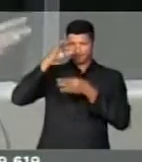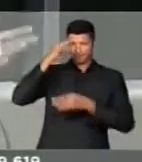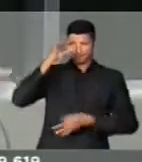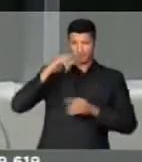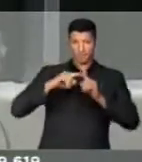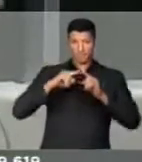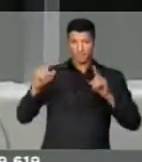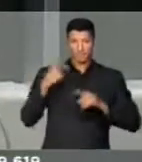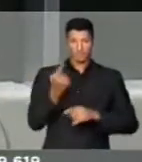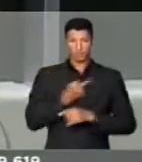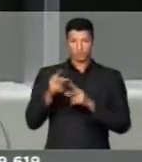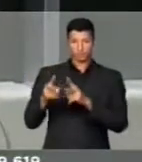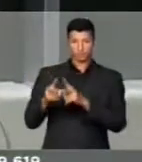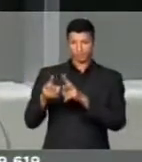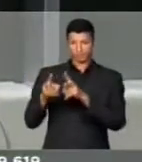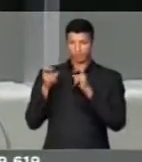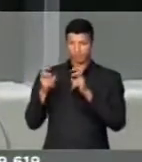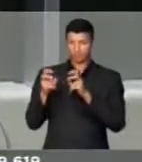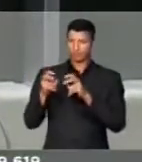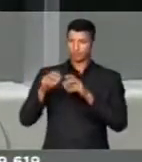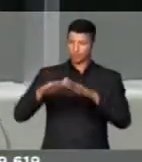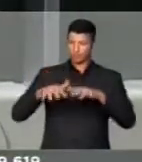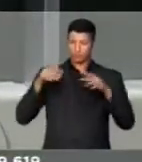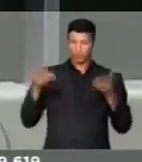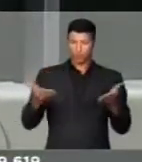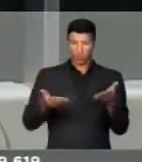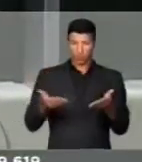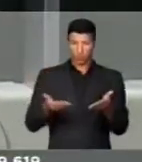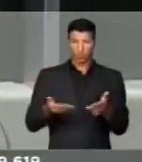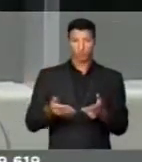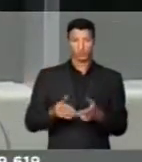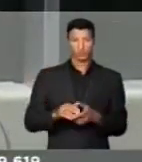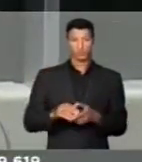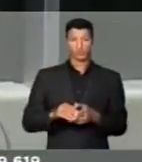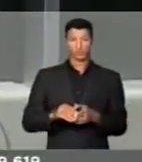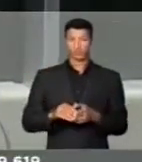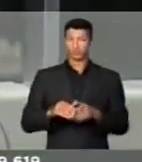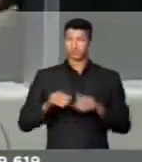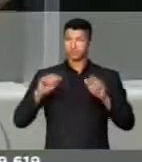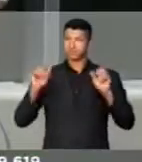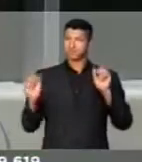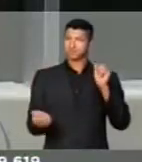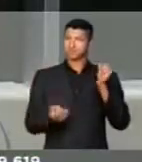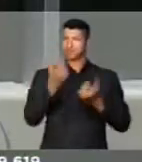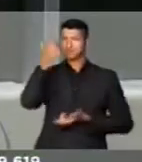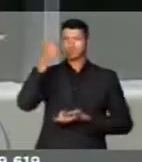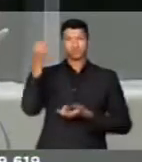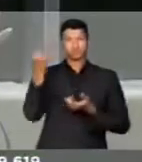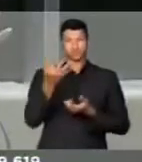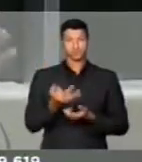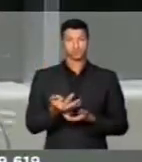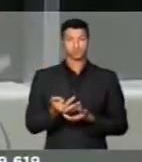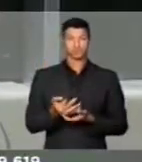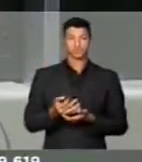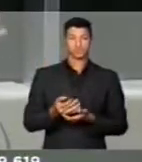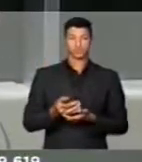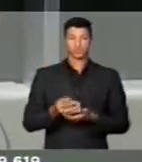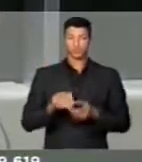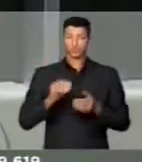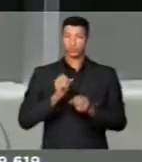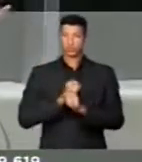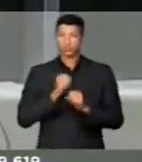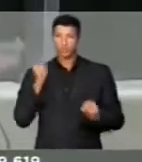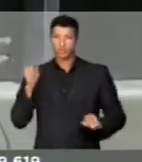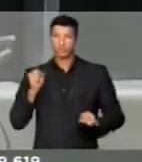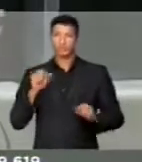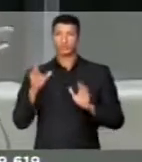mas estamos a ouvir neste plenário hoje o espetacular, recheado de